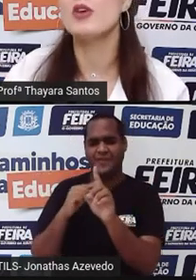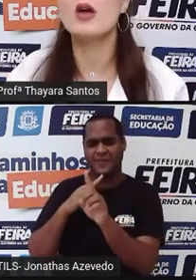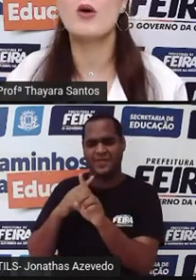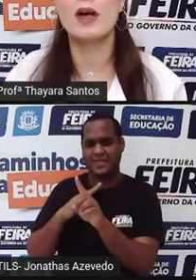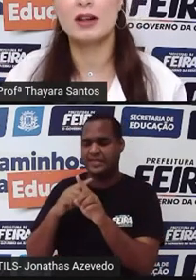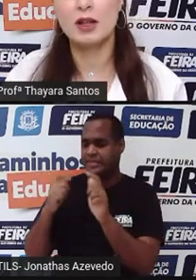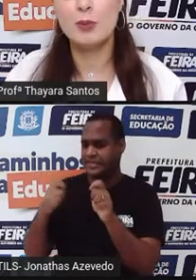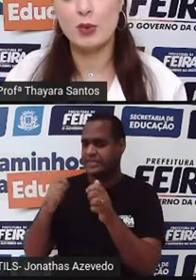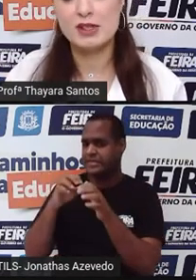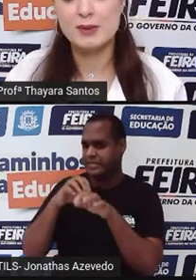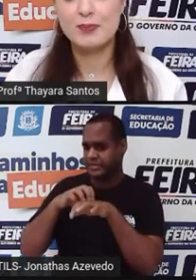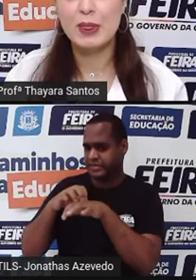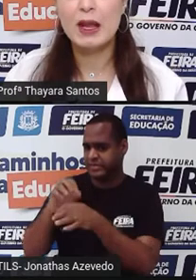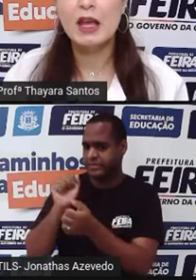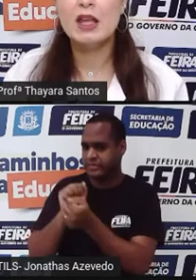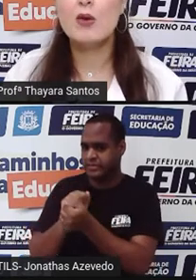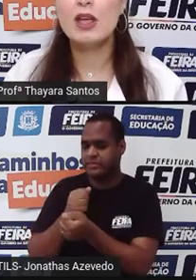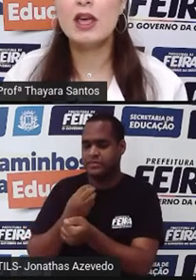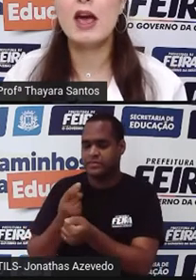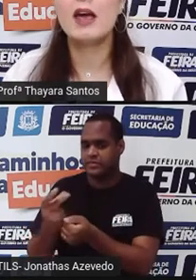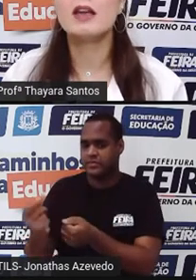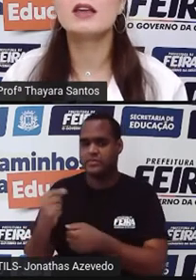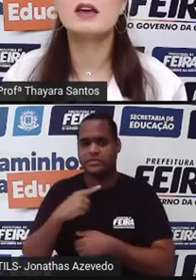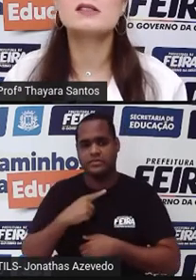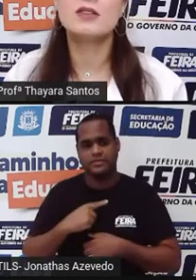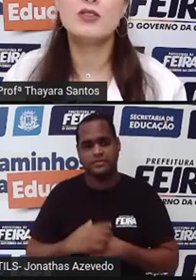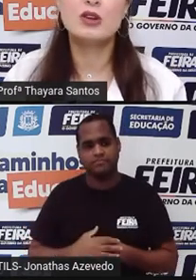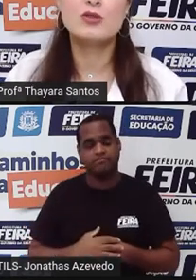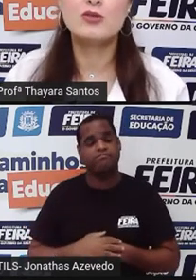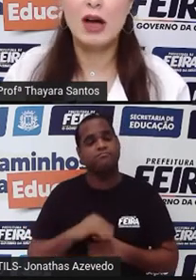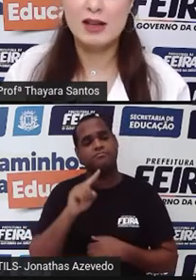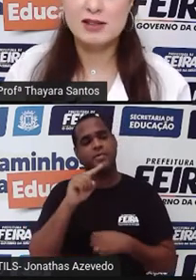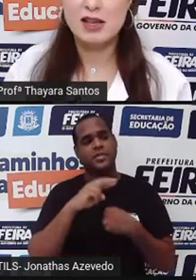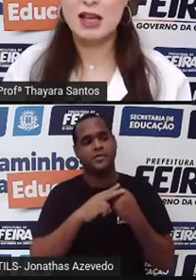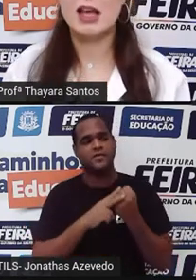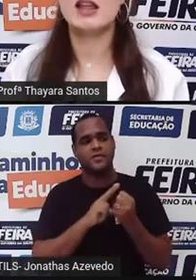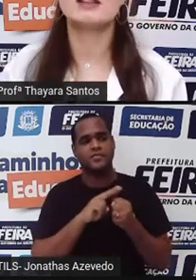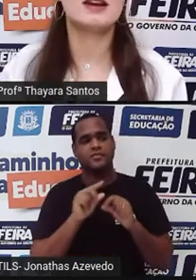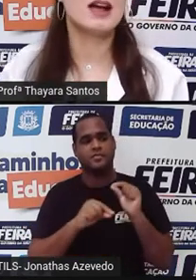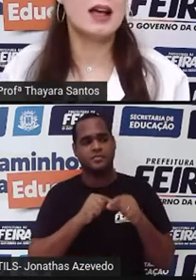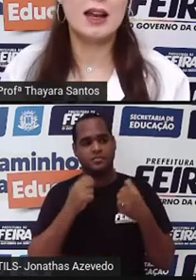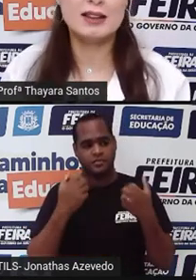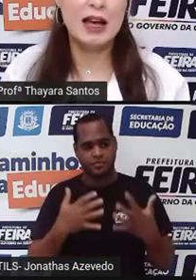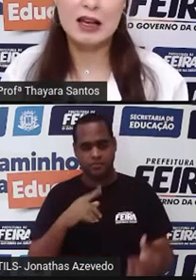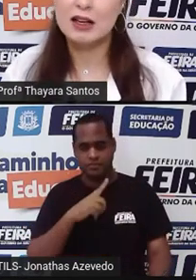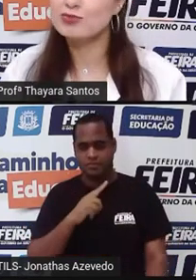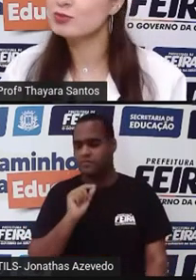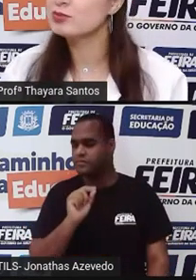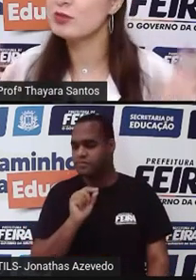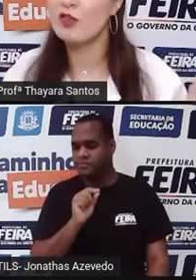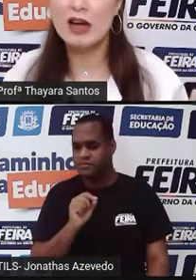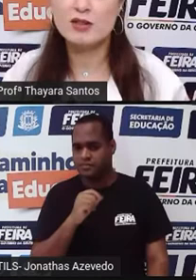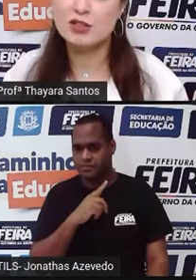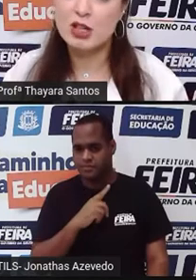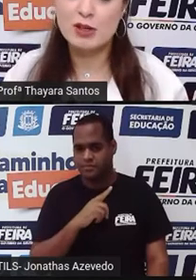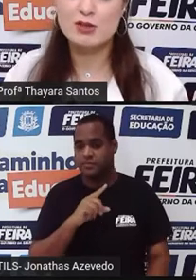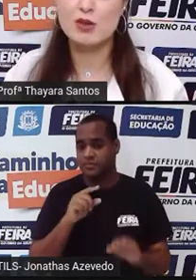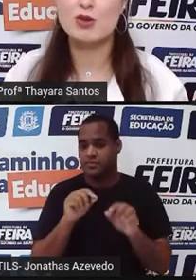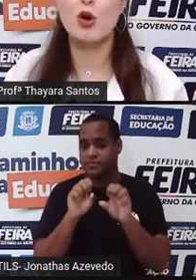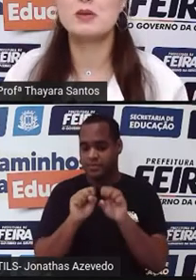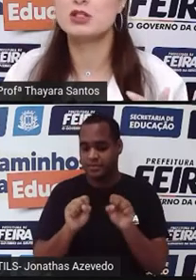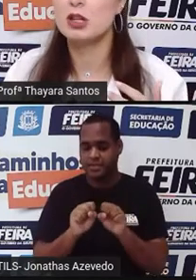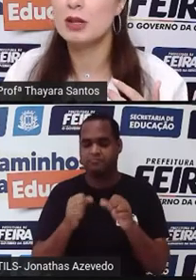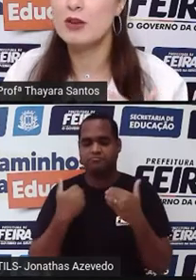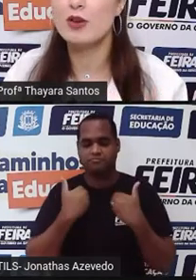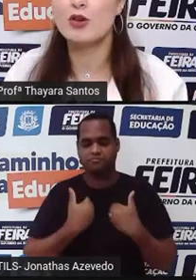que conviver com ela depois. E o que é que esse vírus faz? Ele ataca vários sistemas